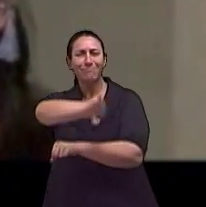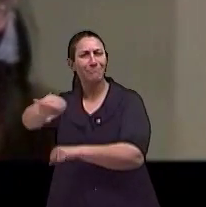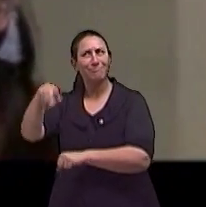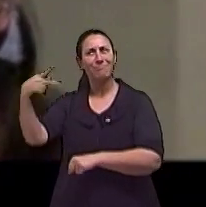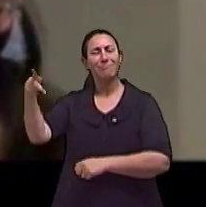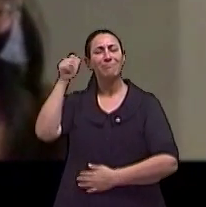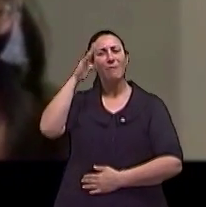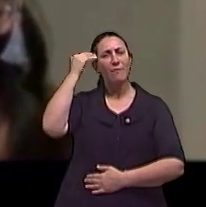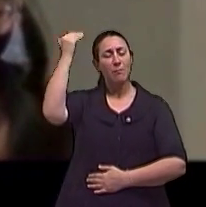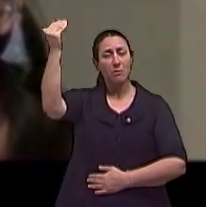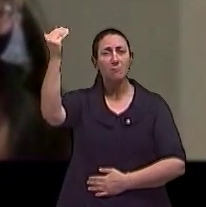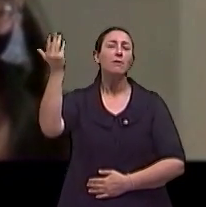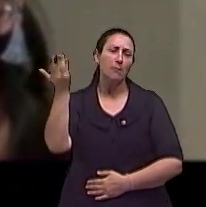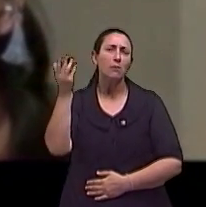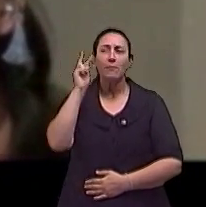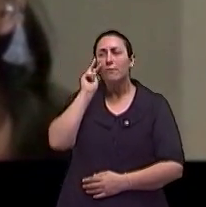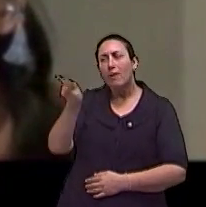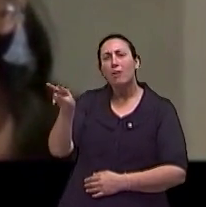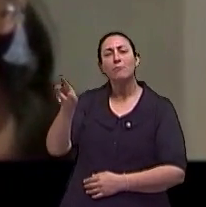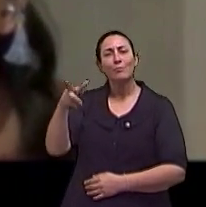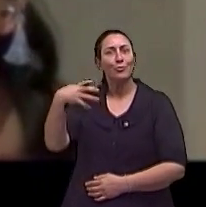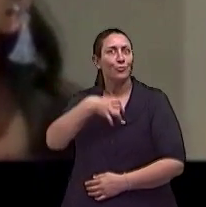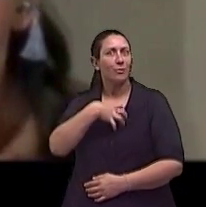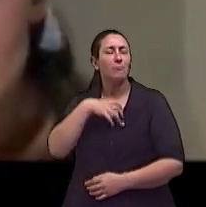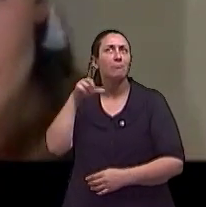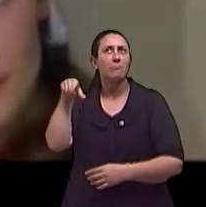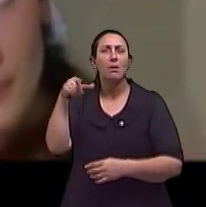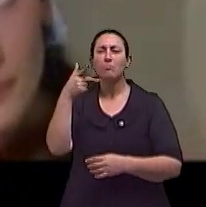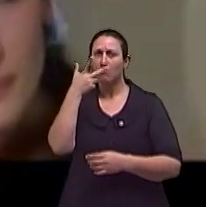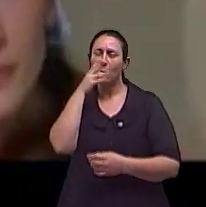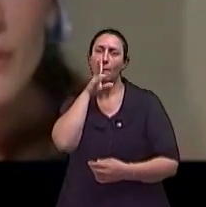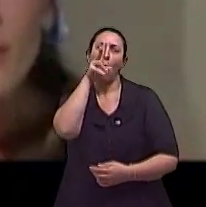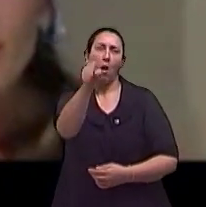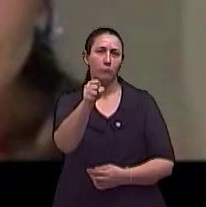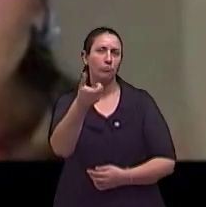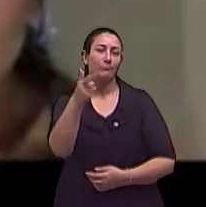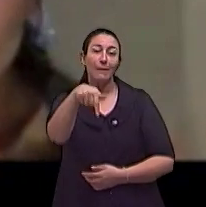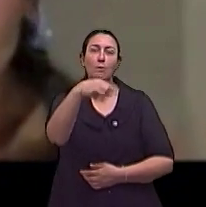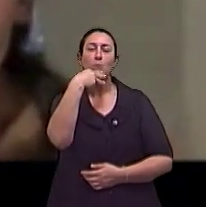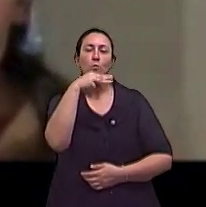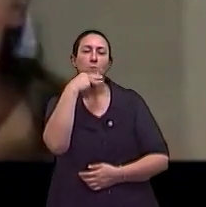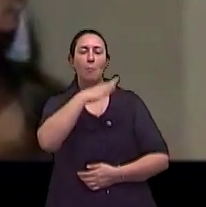vê-la também junto de outros nomes tão fortes aqui do cinema, como tem aqui no Museu da Moda.